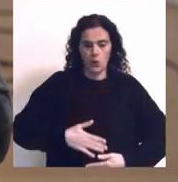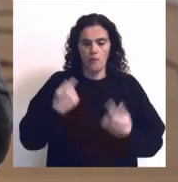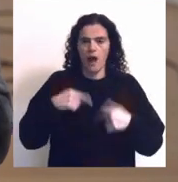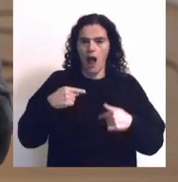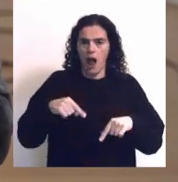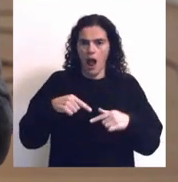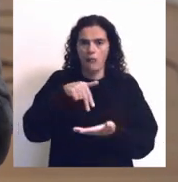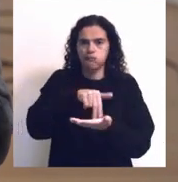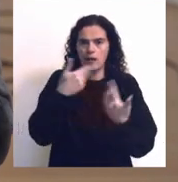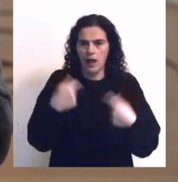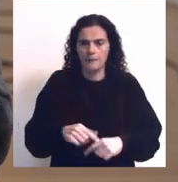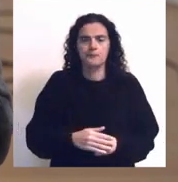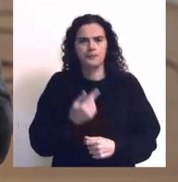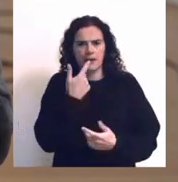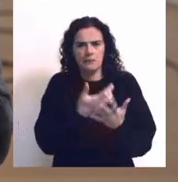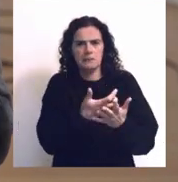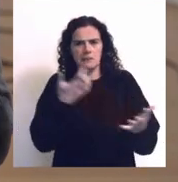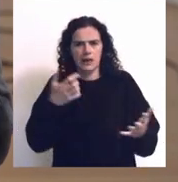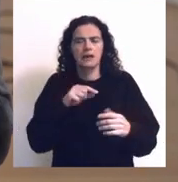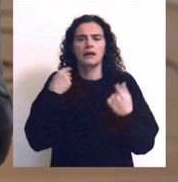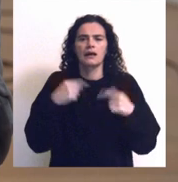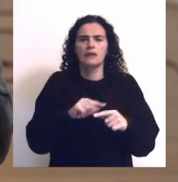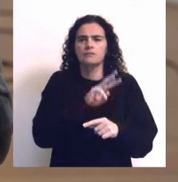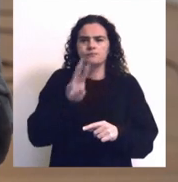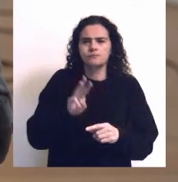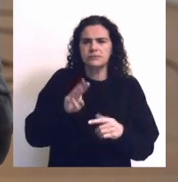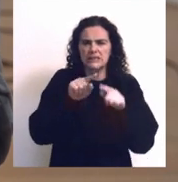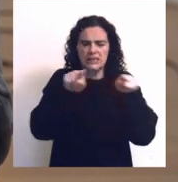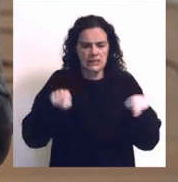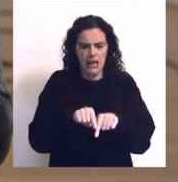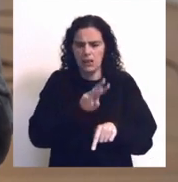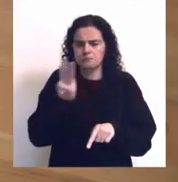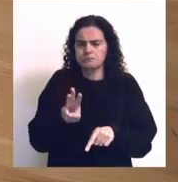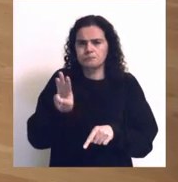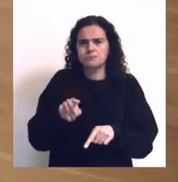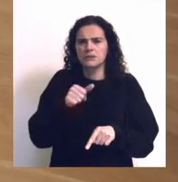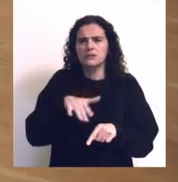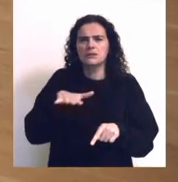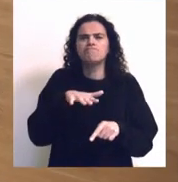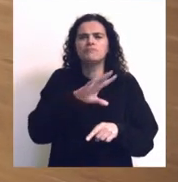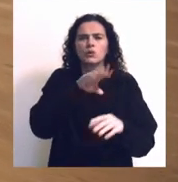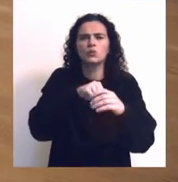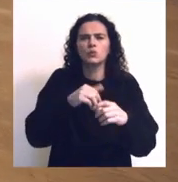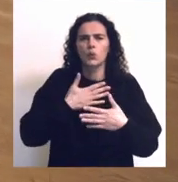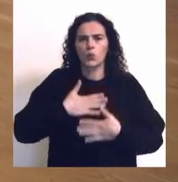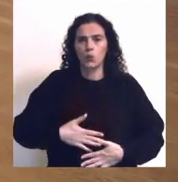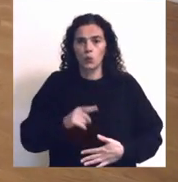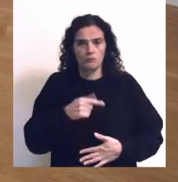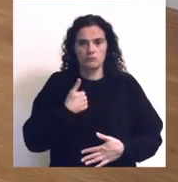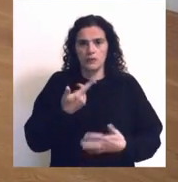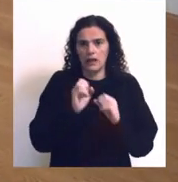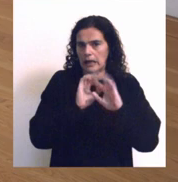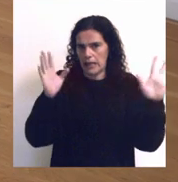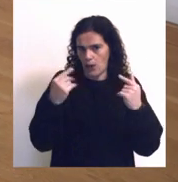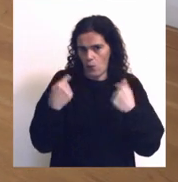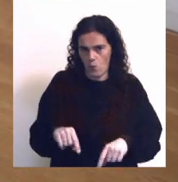está muito presente e é notório na terceira sala onde essa inclusão do corpo é